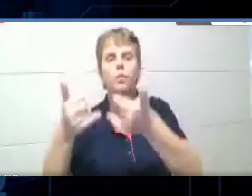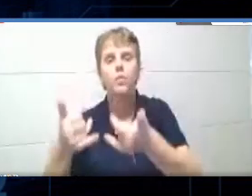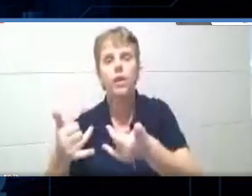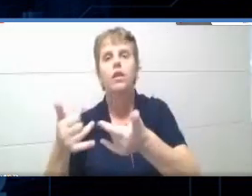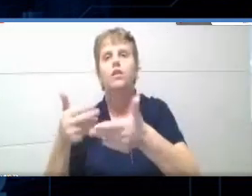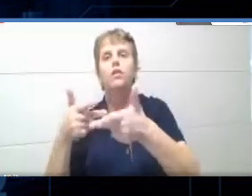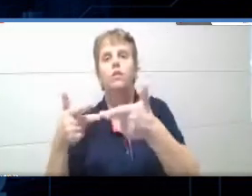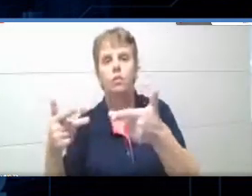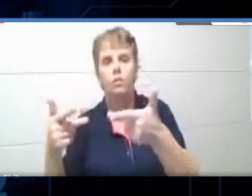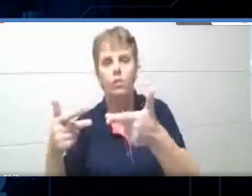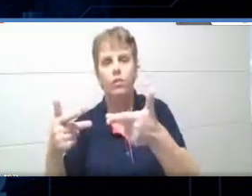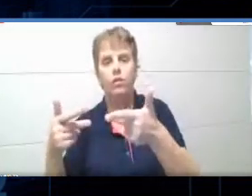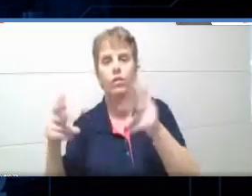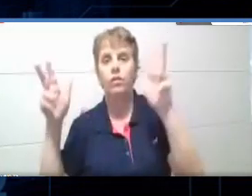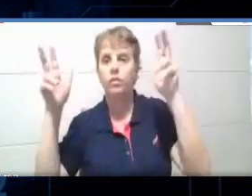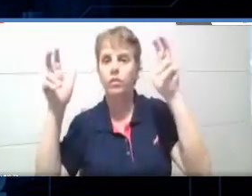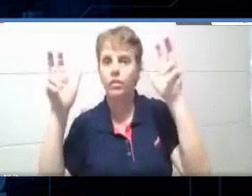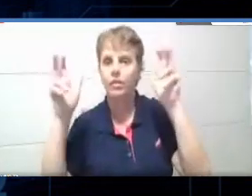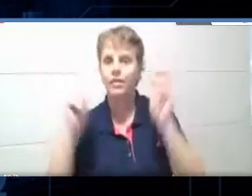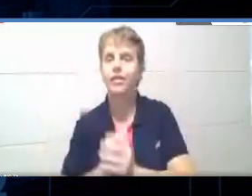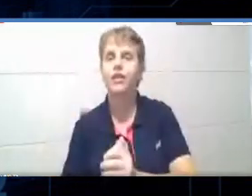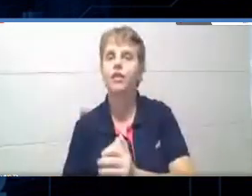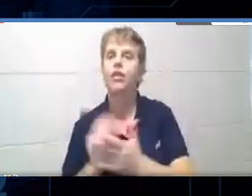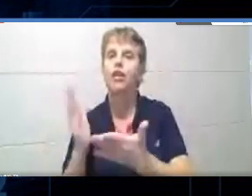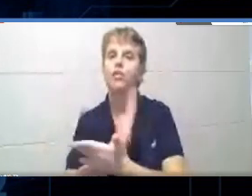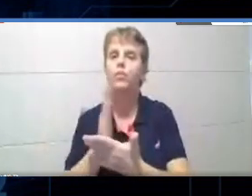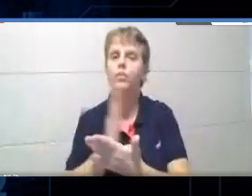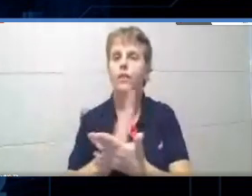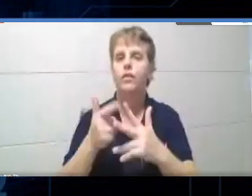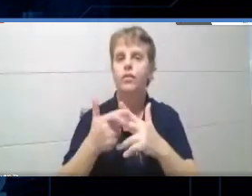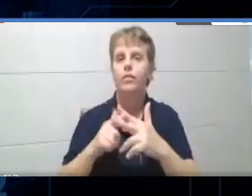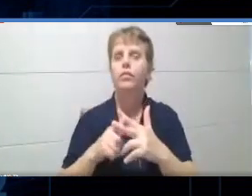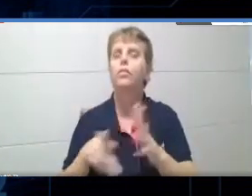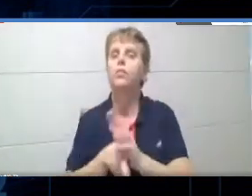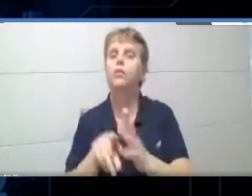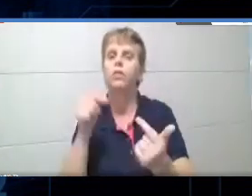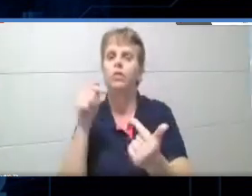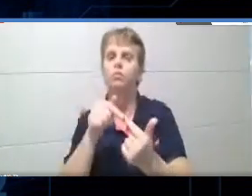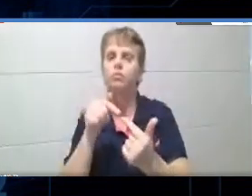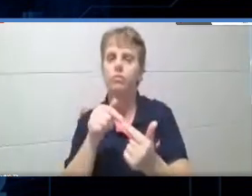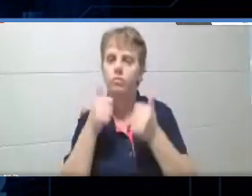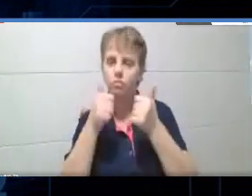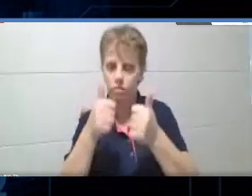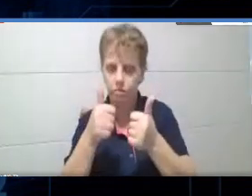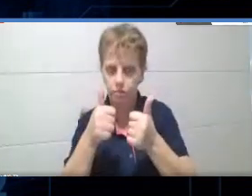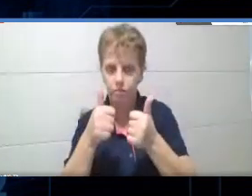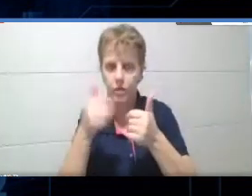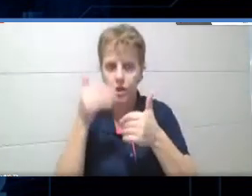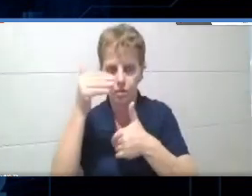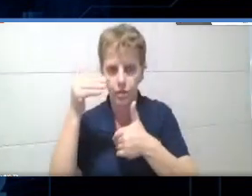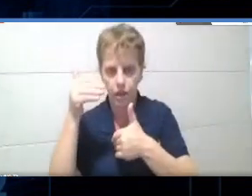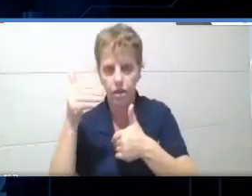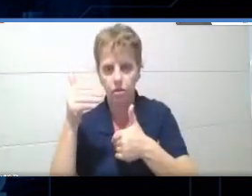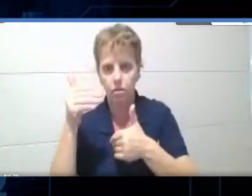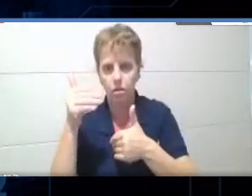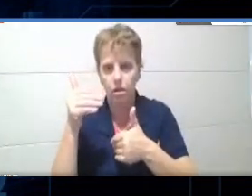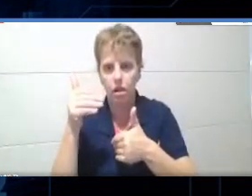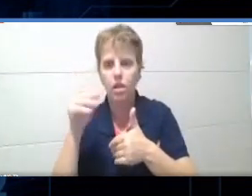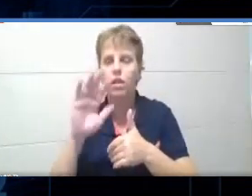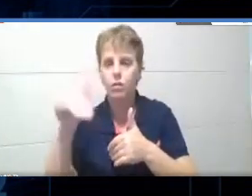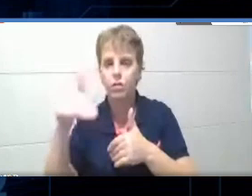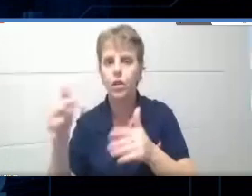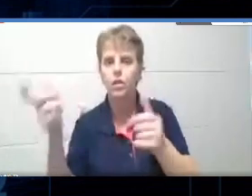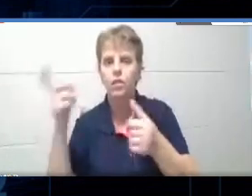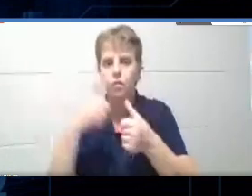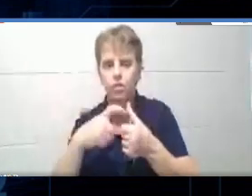sobre algumas ferramentas específicas, tudo bem? Obrigada por enquanto, no finalzinho, depois eu